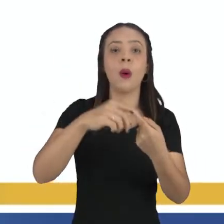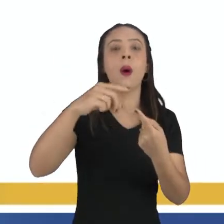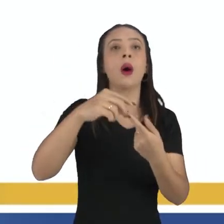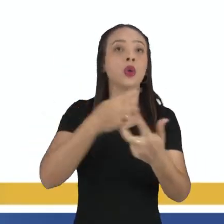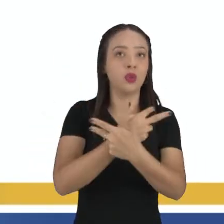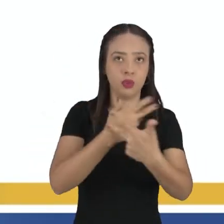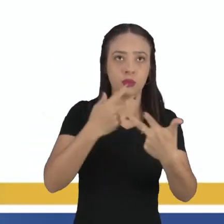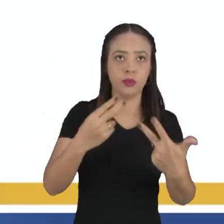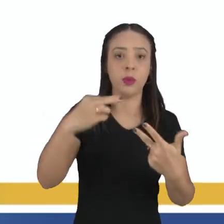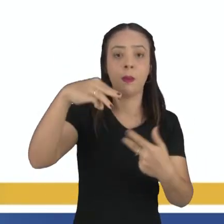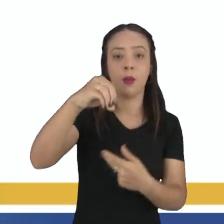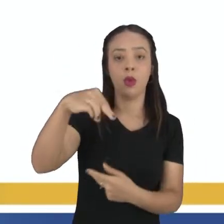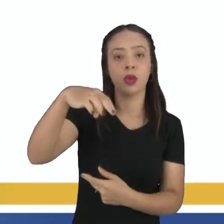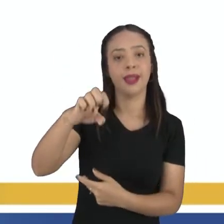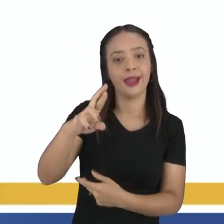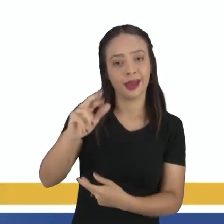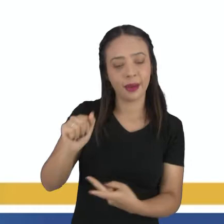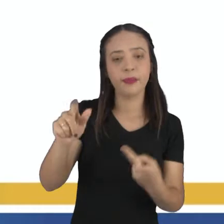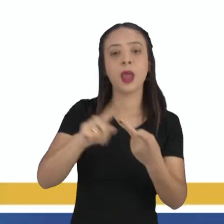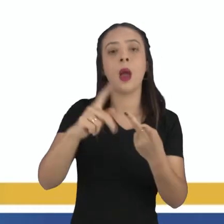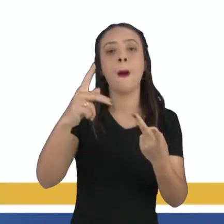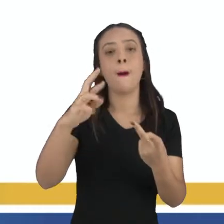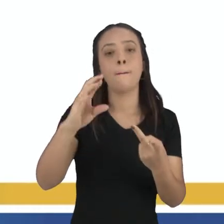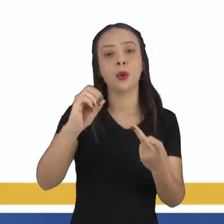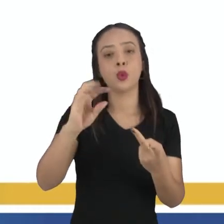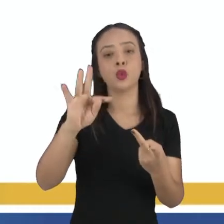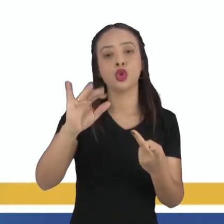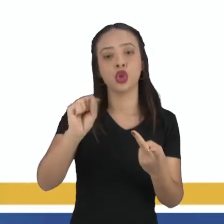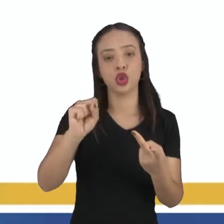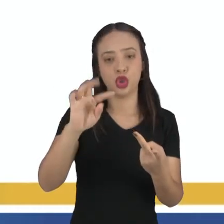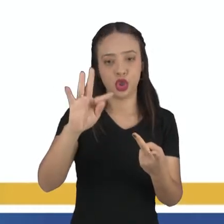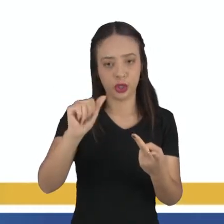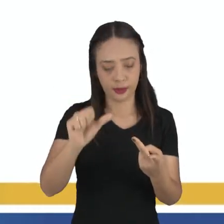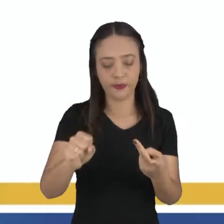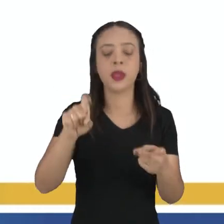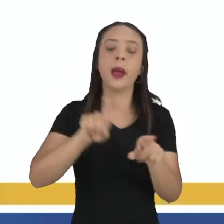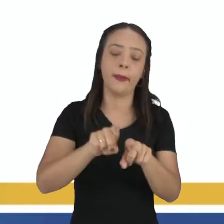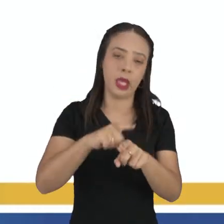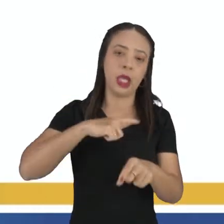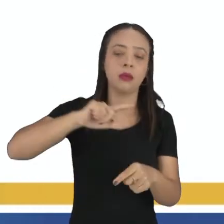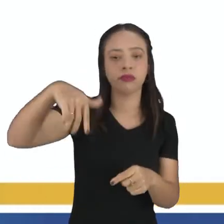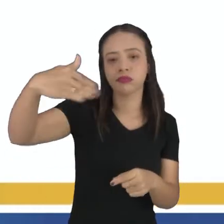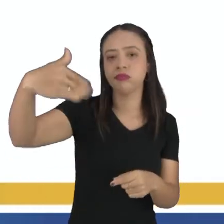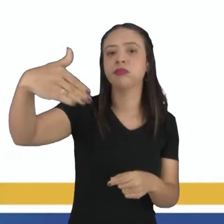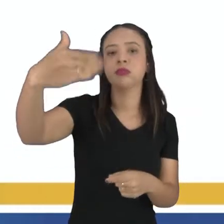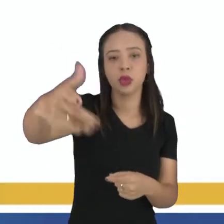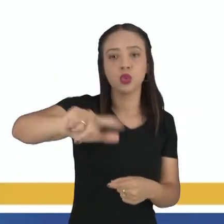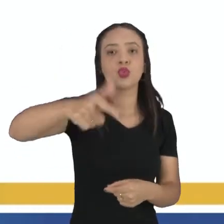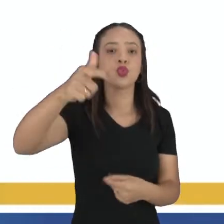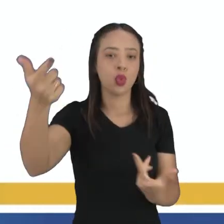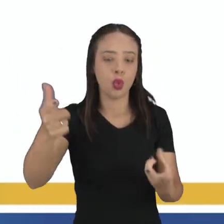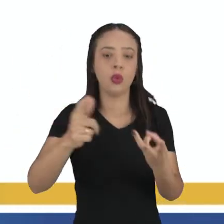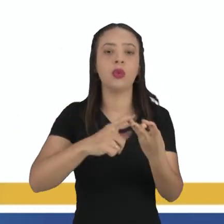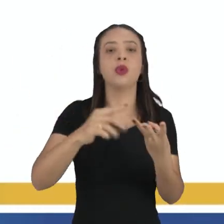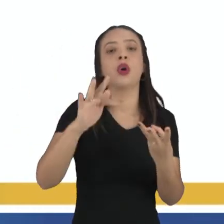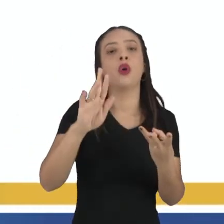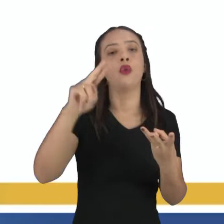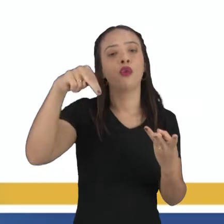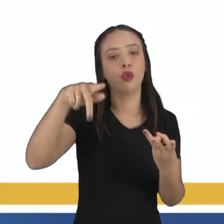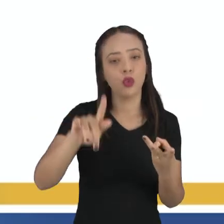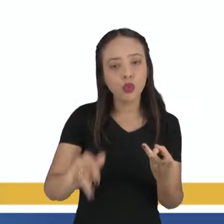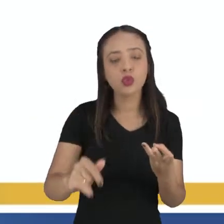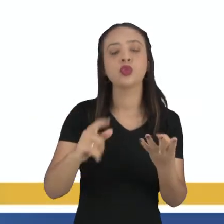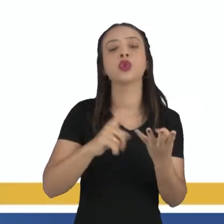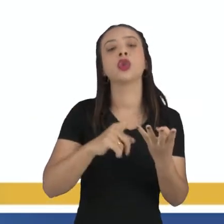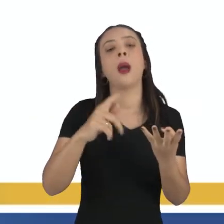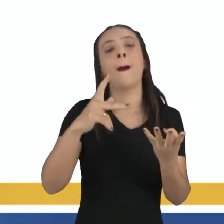protista, que são os reinos com organismos mais simples. E depois você vai aumentando a complexidade dos seres. Você tem o reino funge,